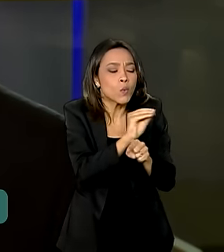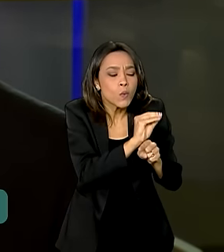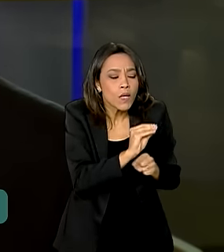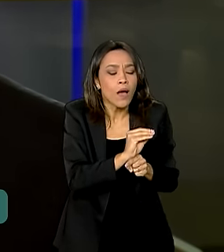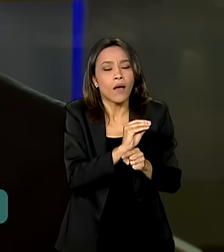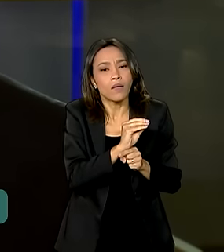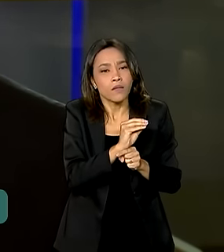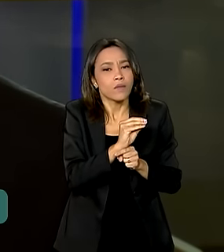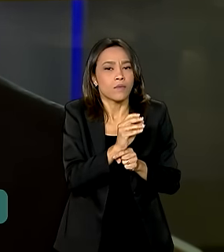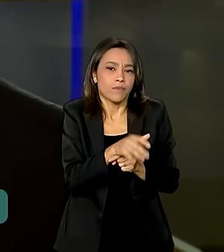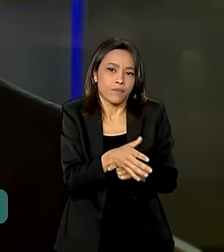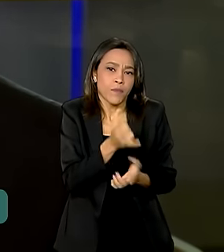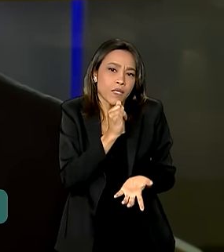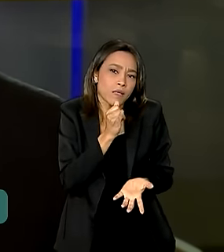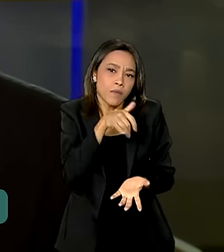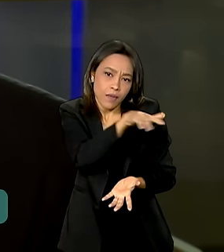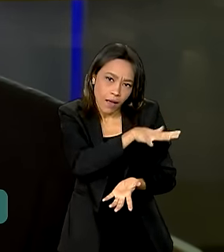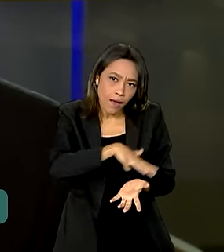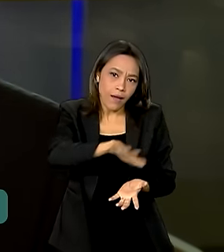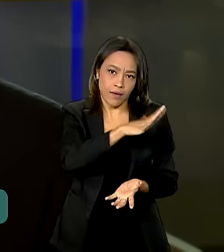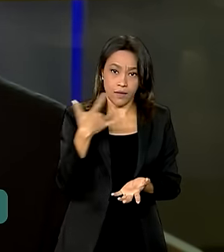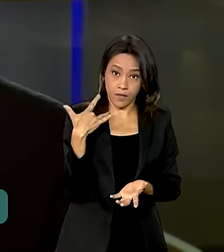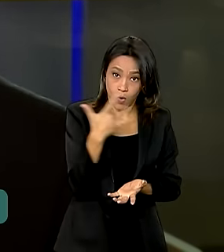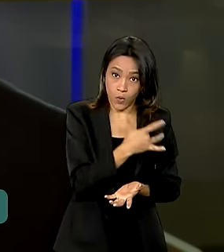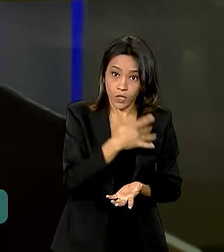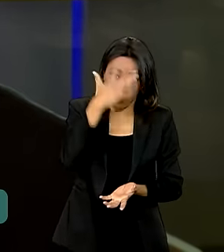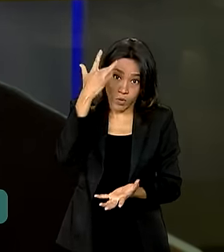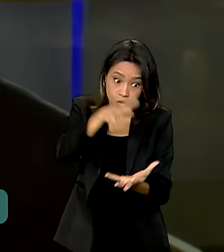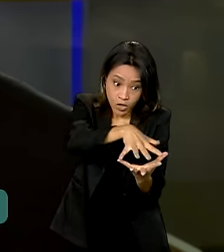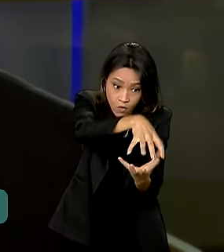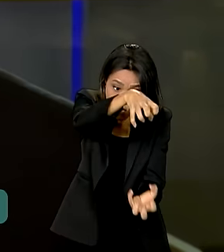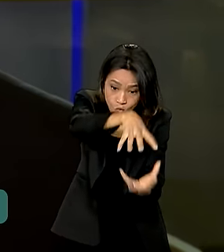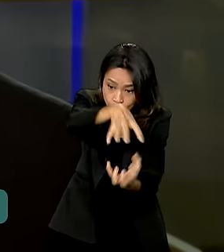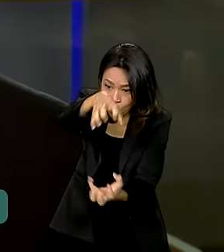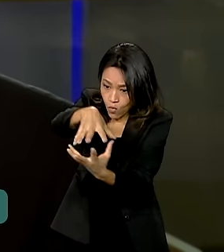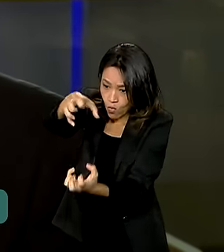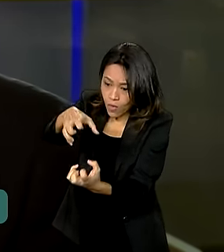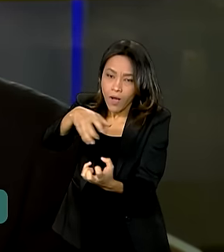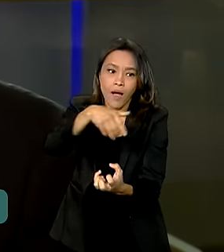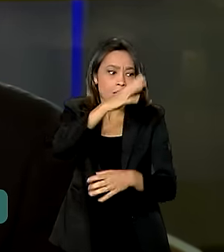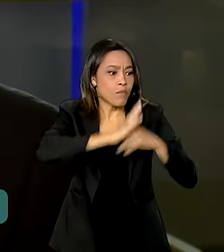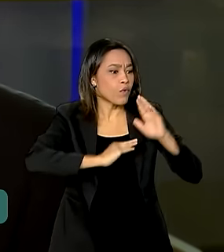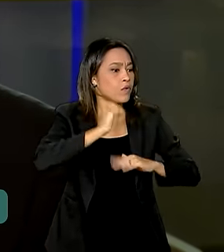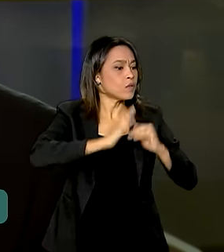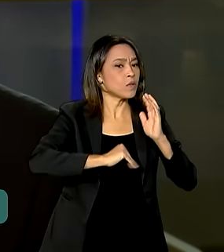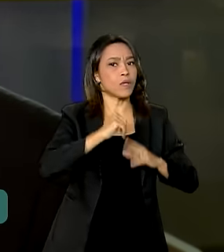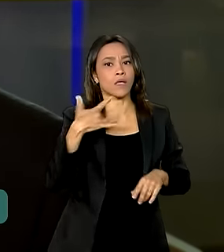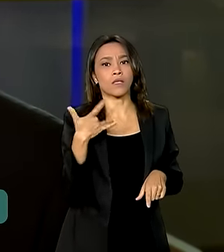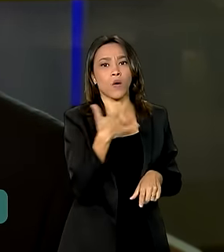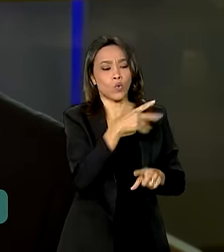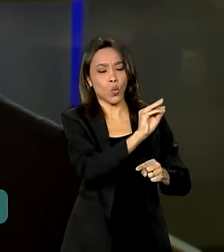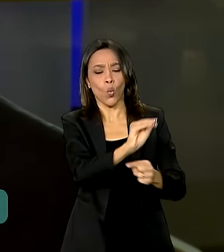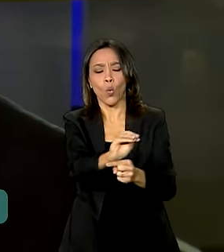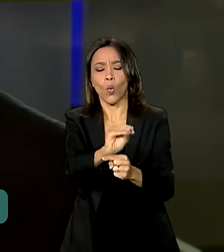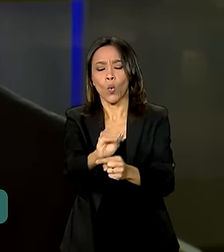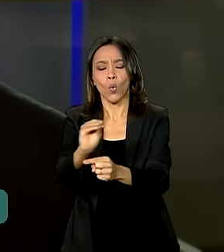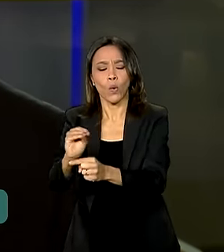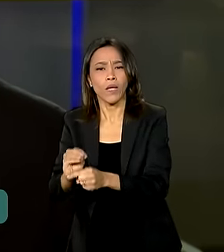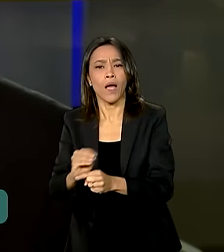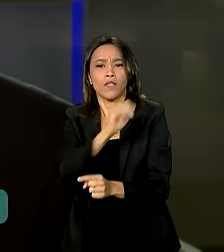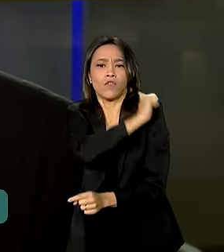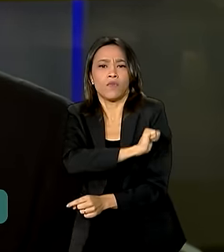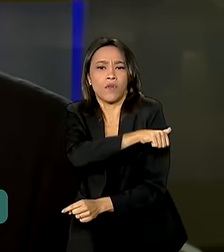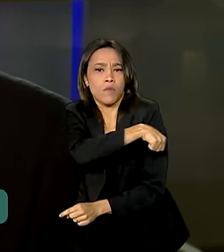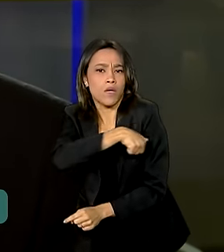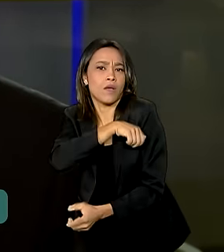de coenvelhecimento da população e a mudança do perfil demográfico, cada vez mais vamos necessitar, por exemplo, de enfermeiros,